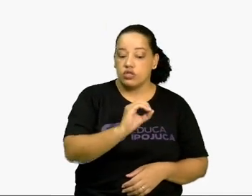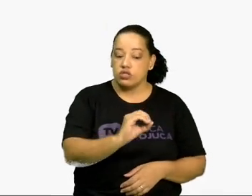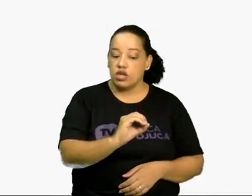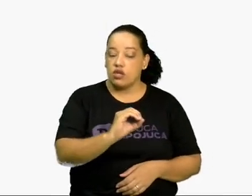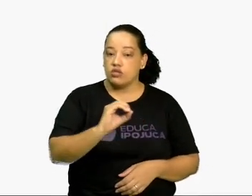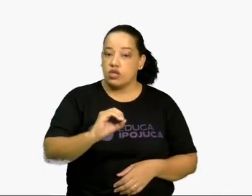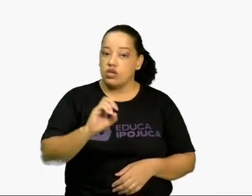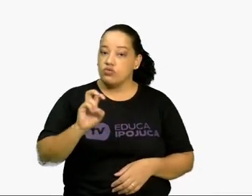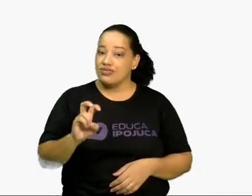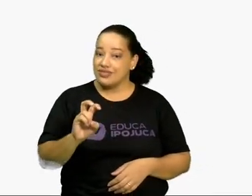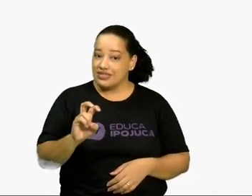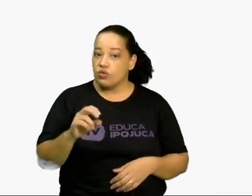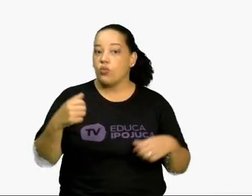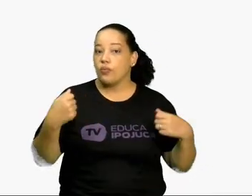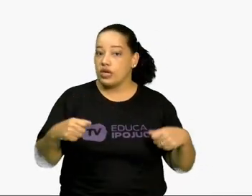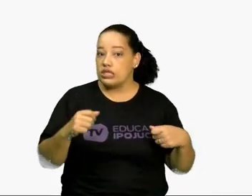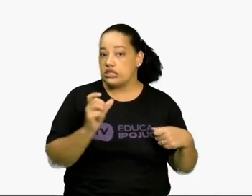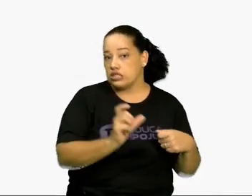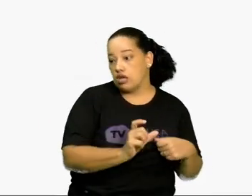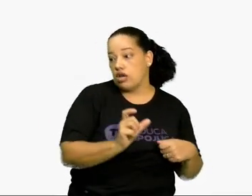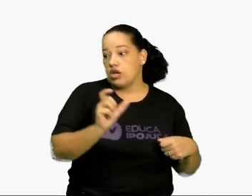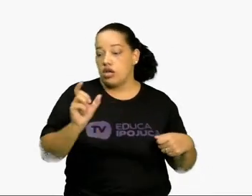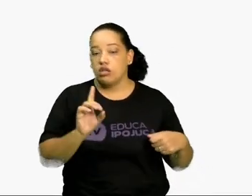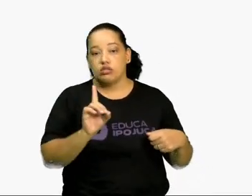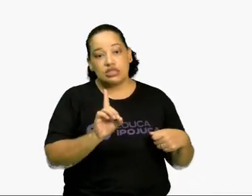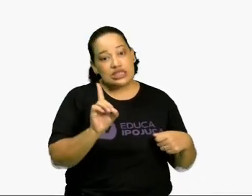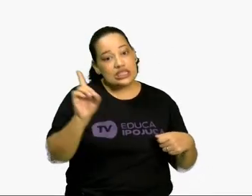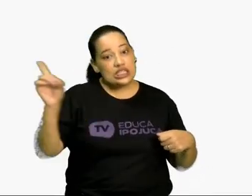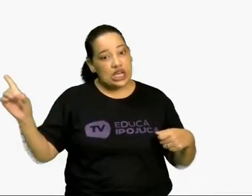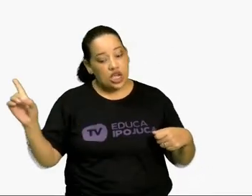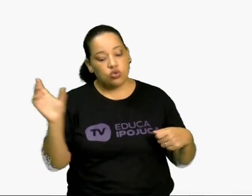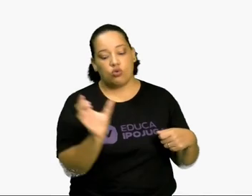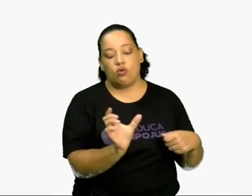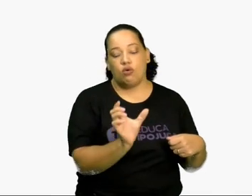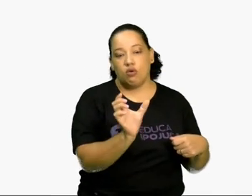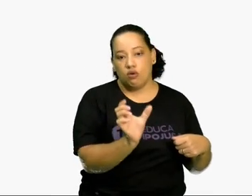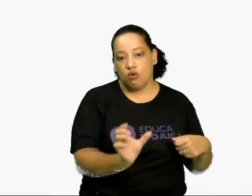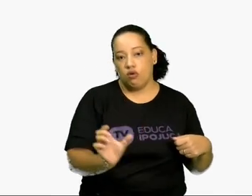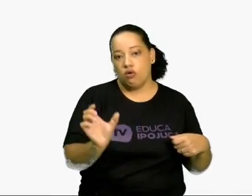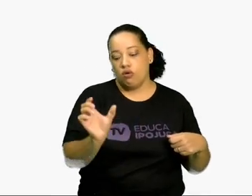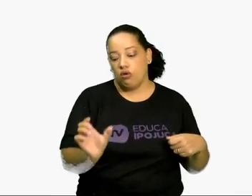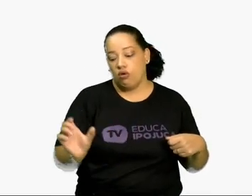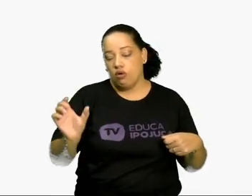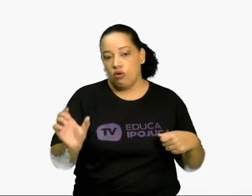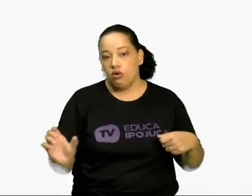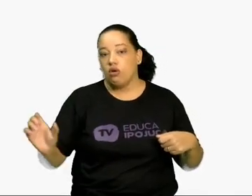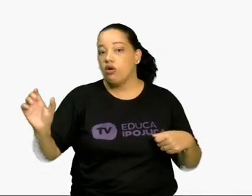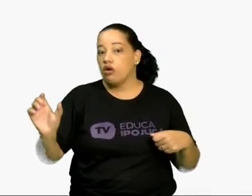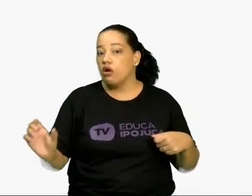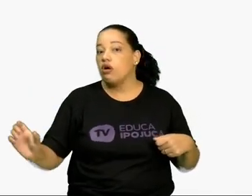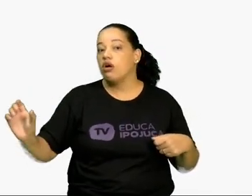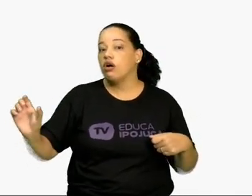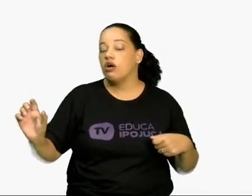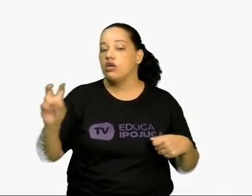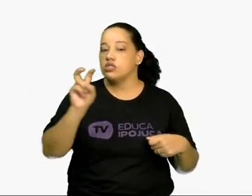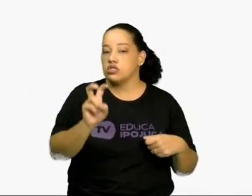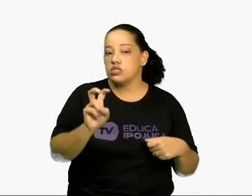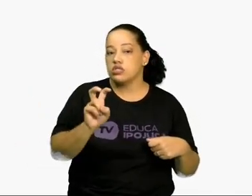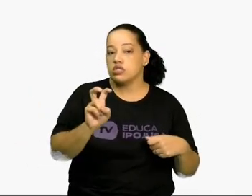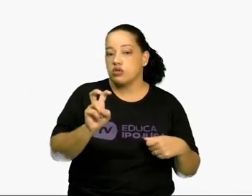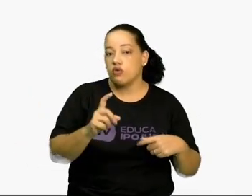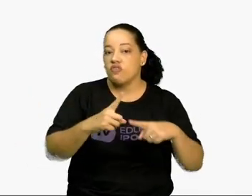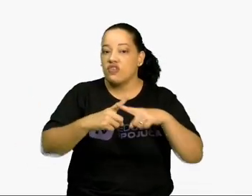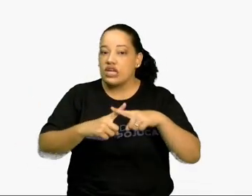agora para o lado direito, porque é um número pequeno. Então, ficará 5, voltando aqui, vezes 10